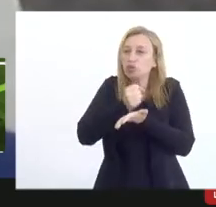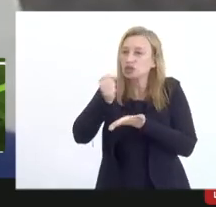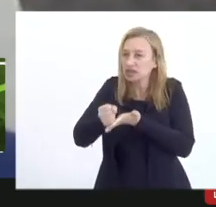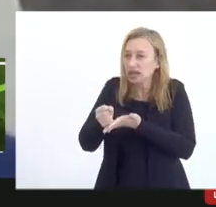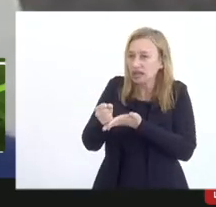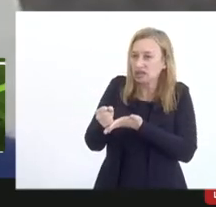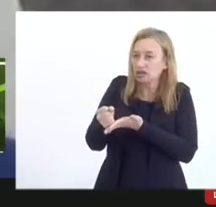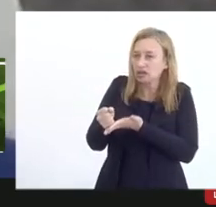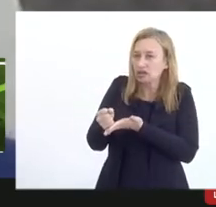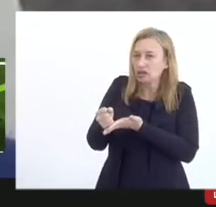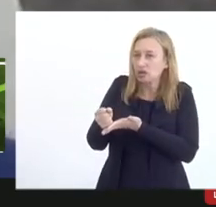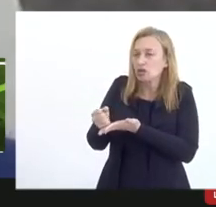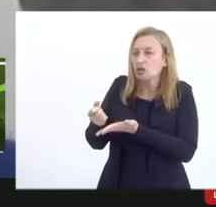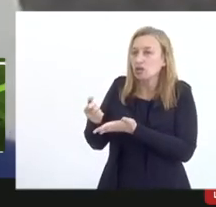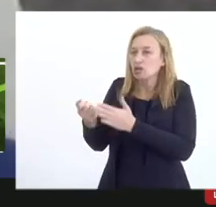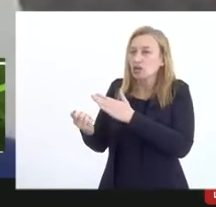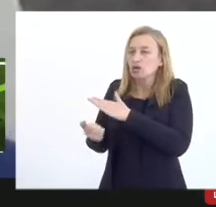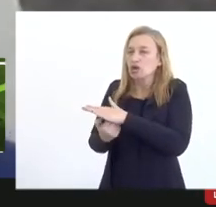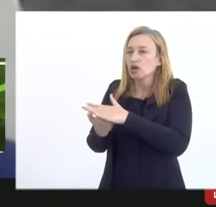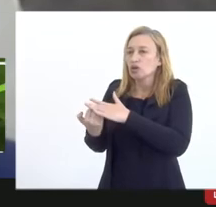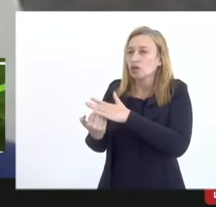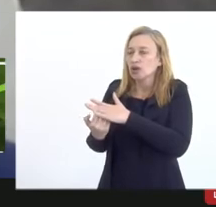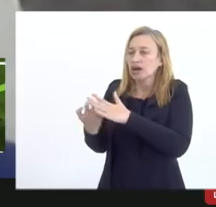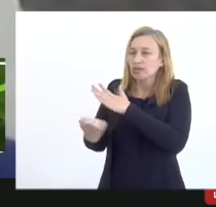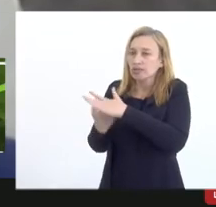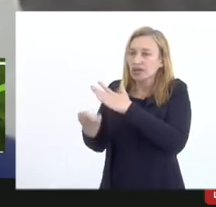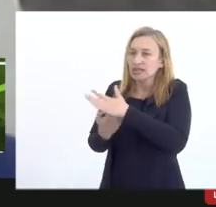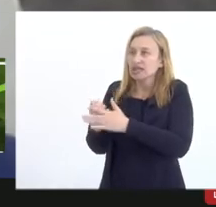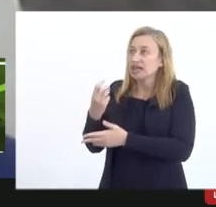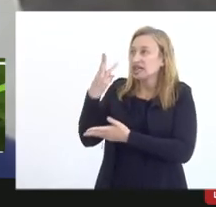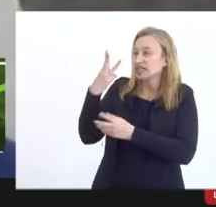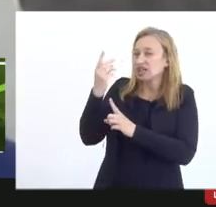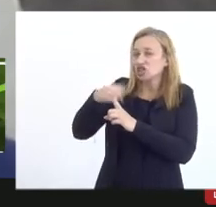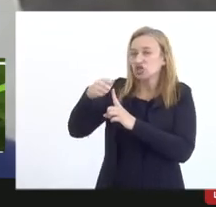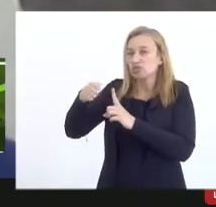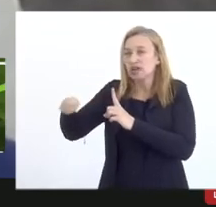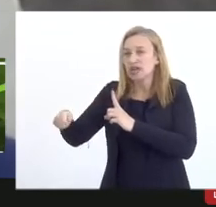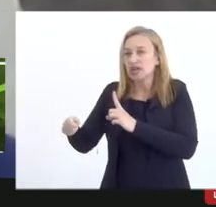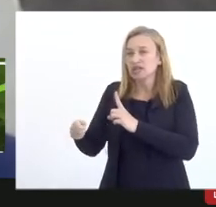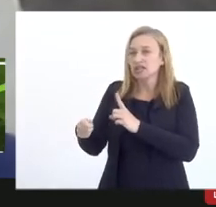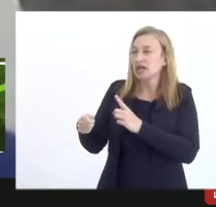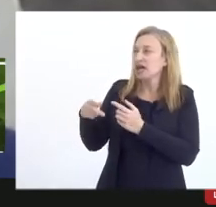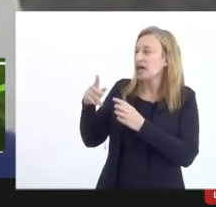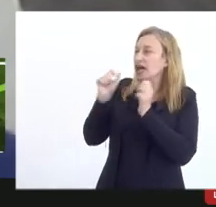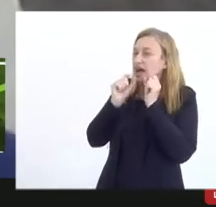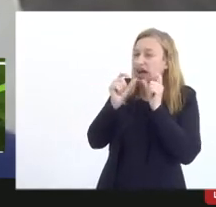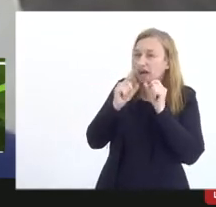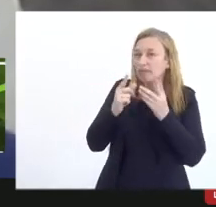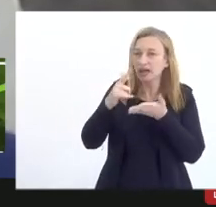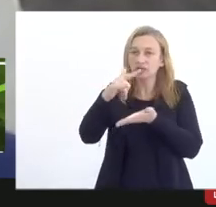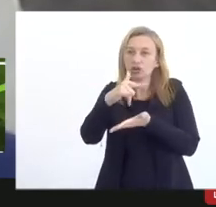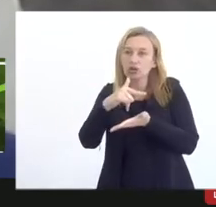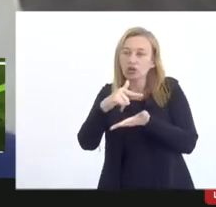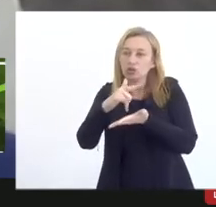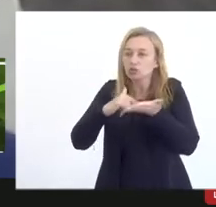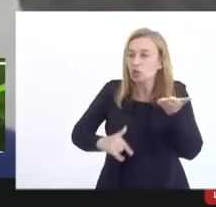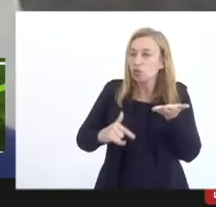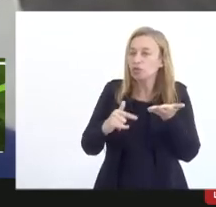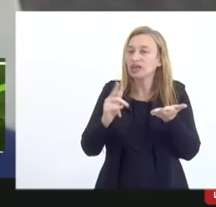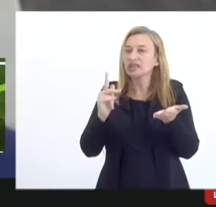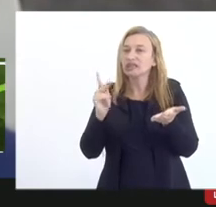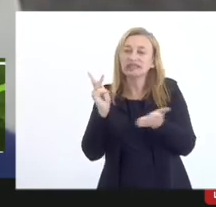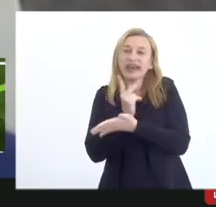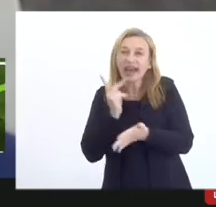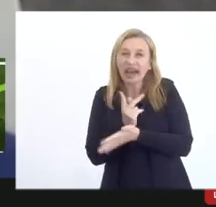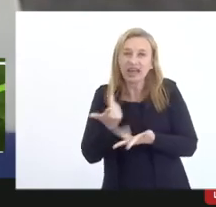fornecedor daqui a sei lá três meses ele é questionado porque uma certidão o CNPJ do fornecedor dele